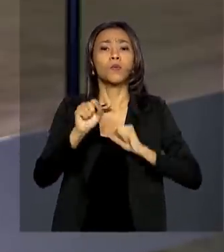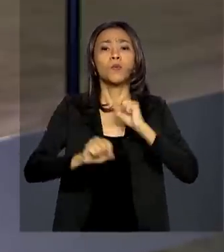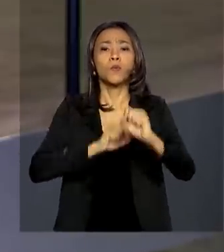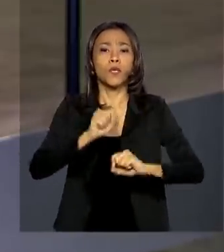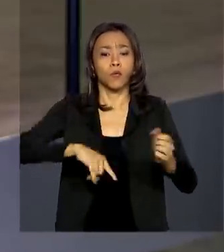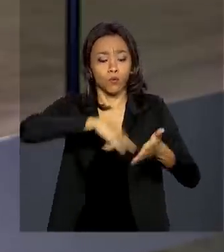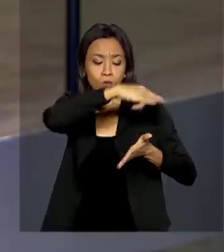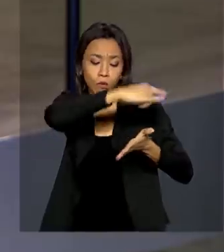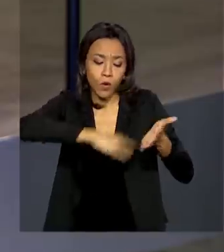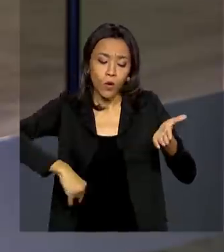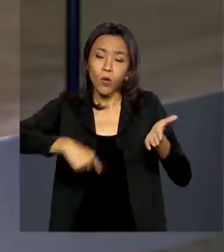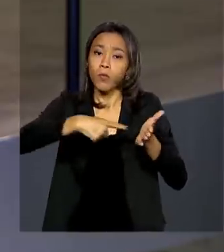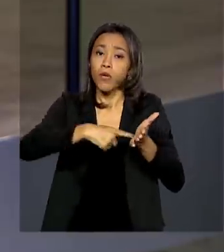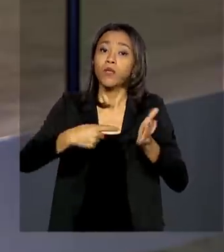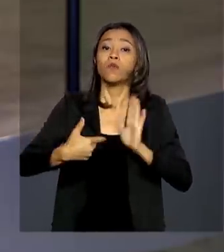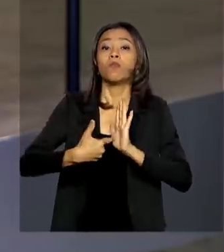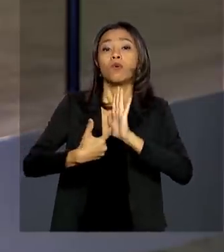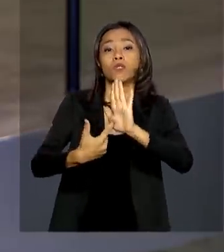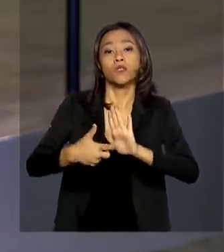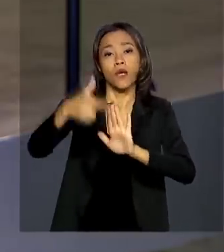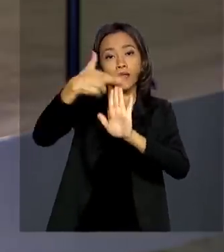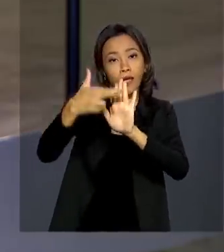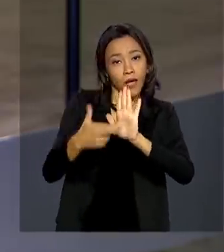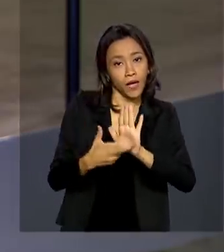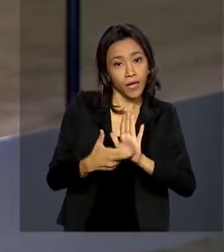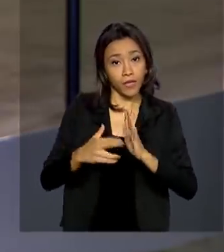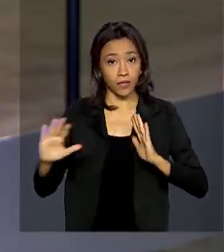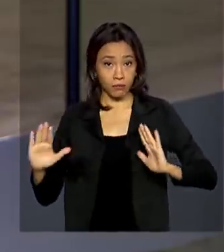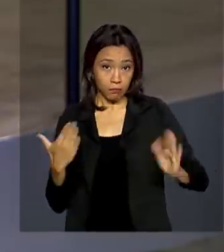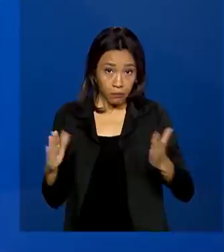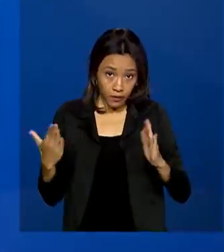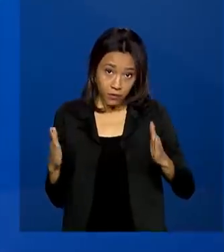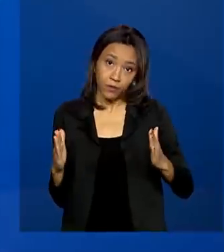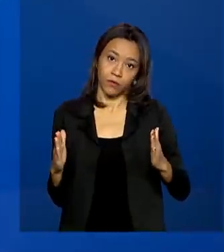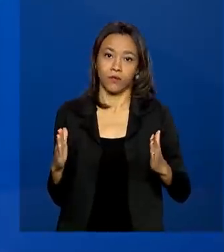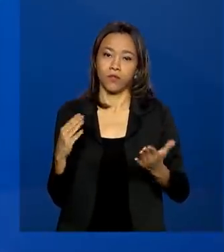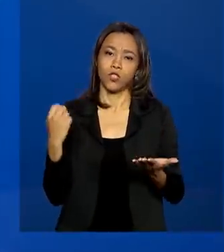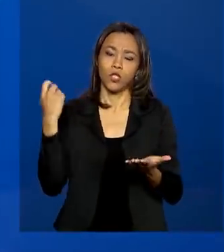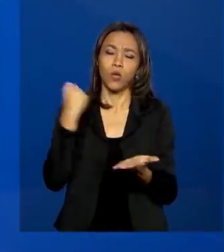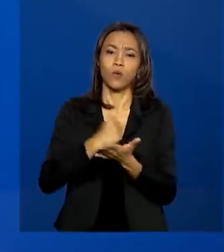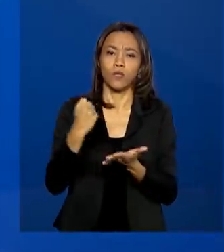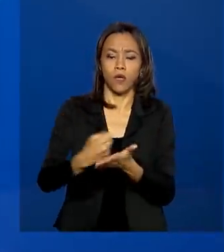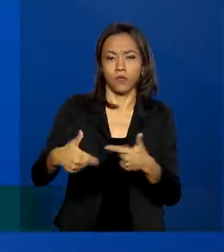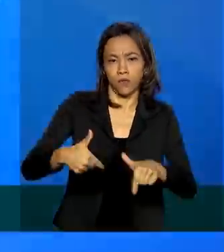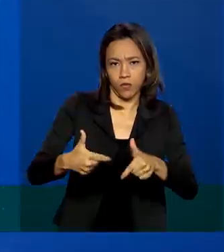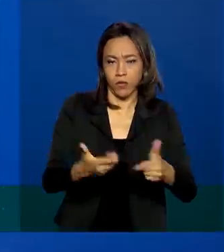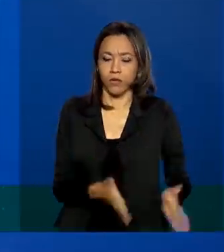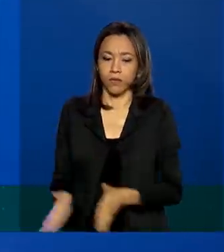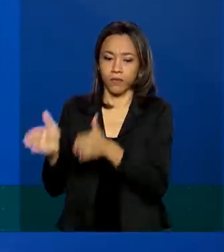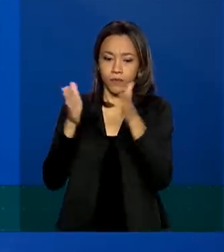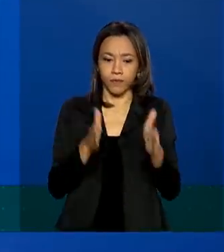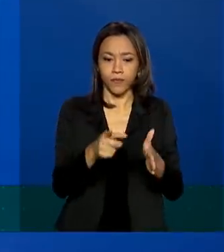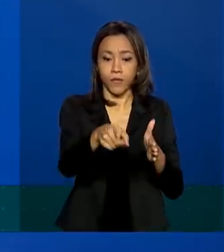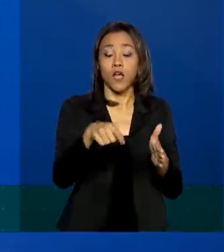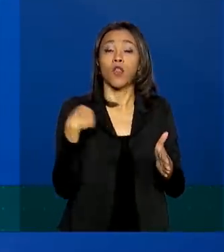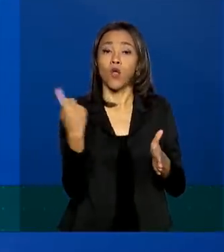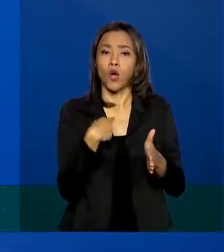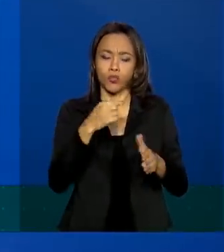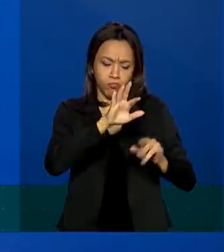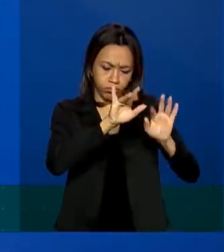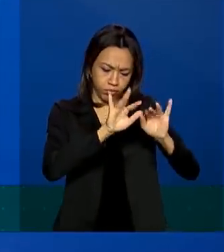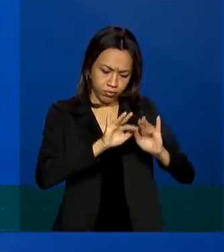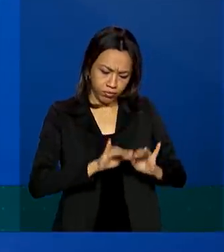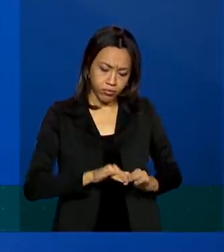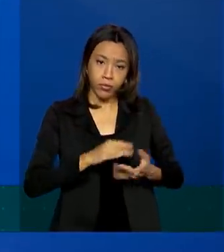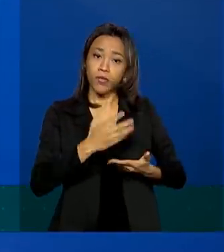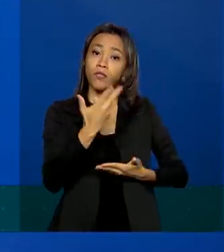regulamentando as mudanças temporárias no contrato de trabalho. Nós estamos agora finalizando a portaria que vai trazer os